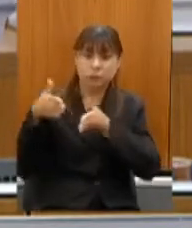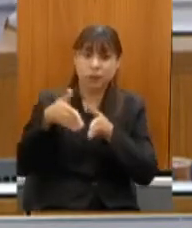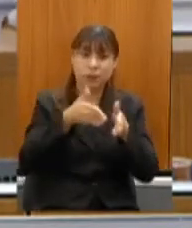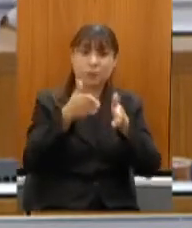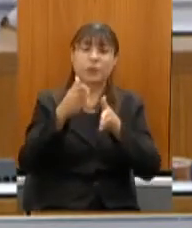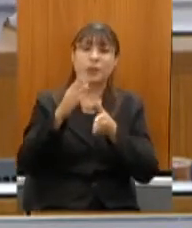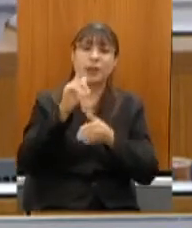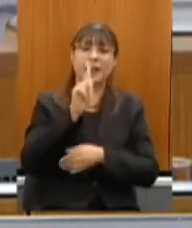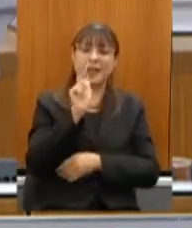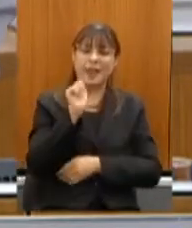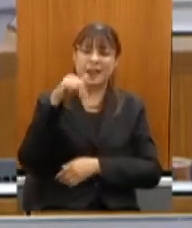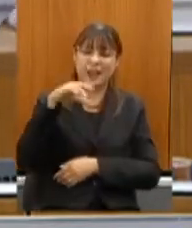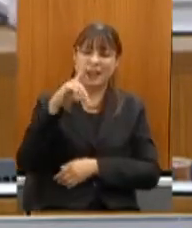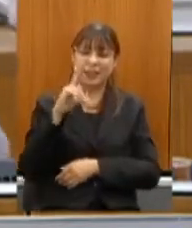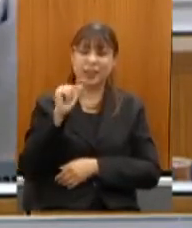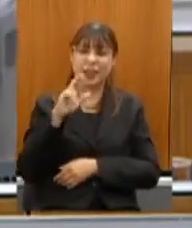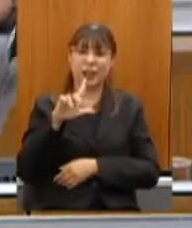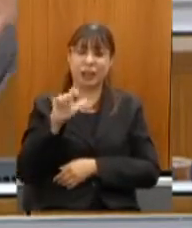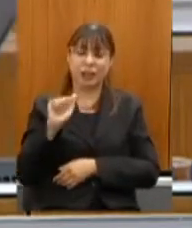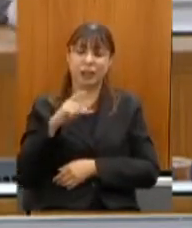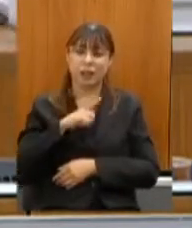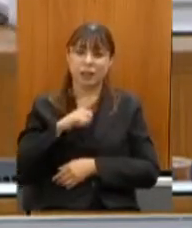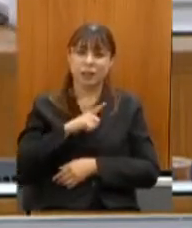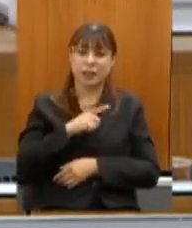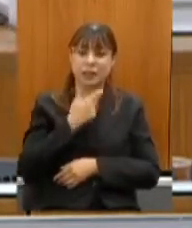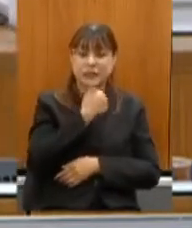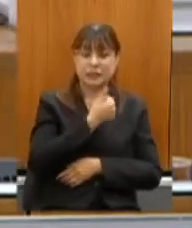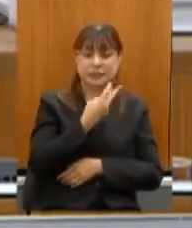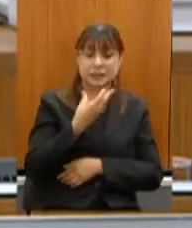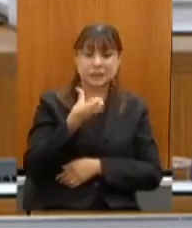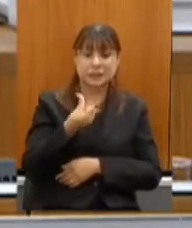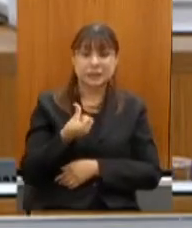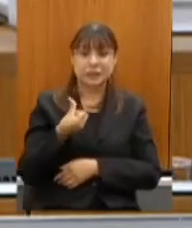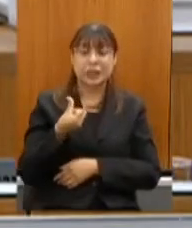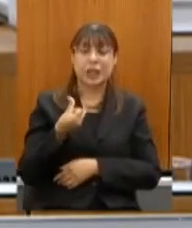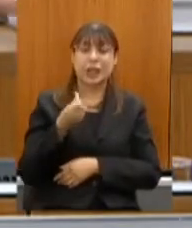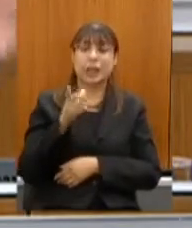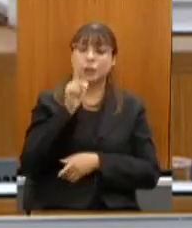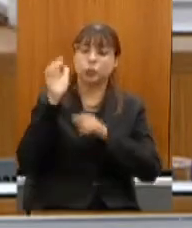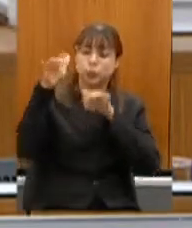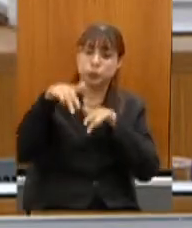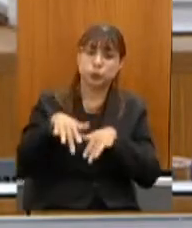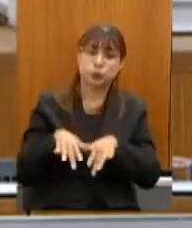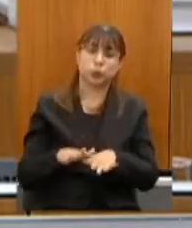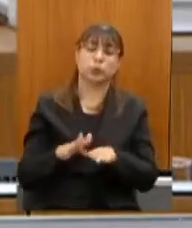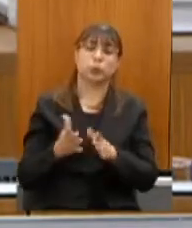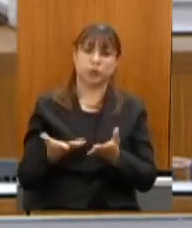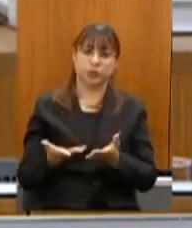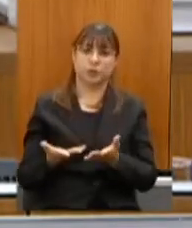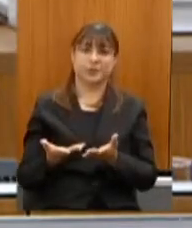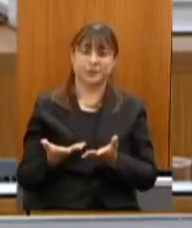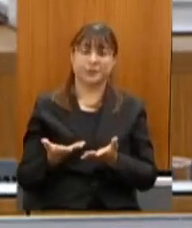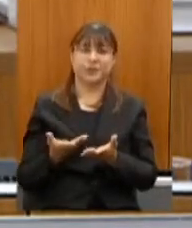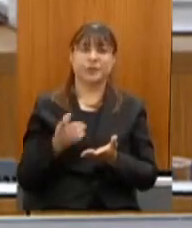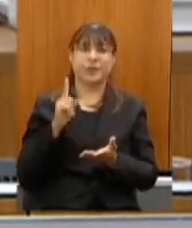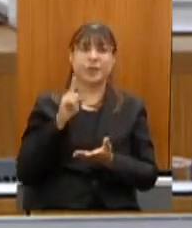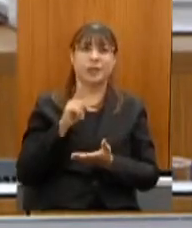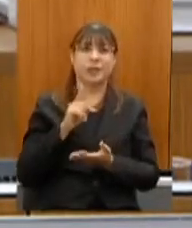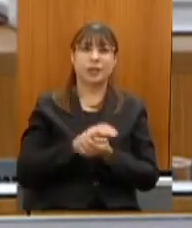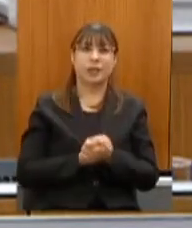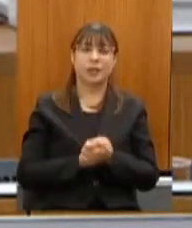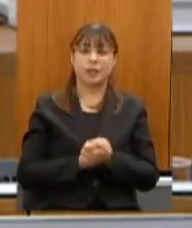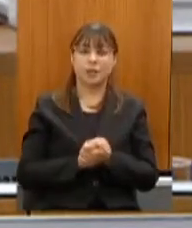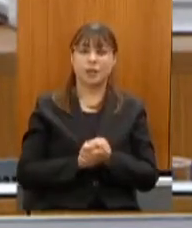Gandarela que se liga isso são 136 cachoeiras gente outro dia na Marinha o